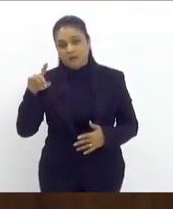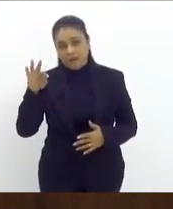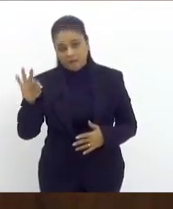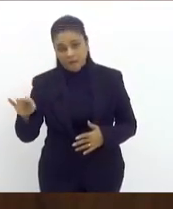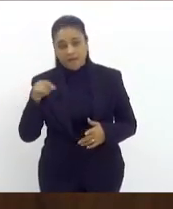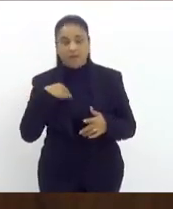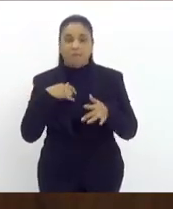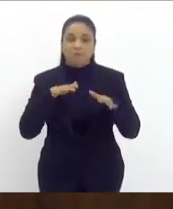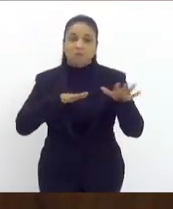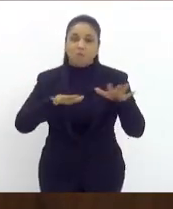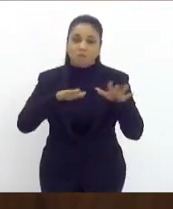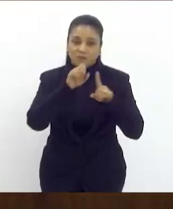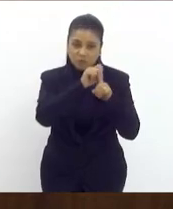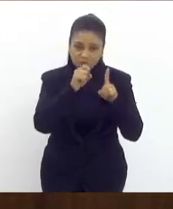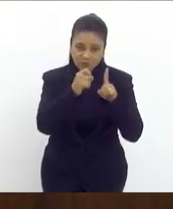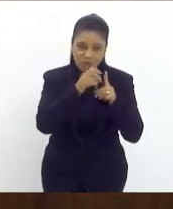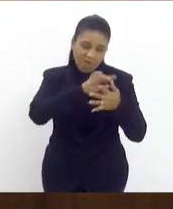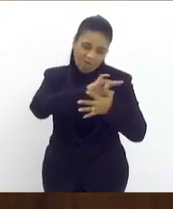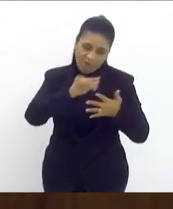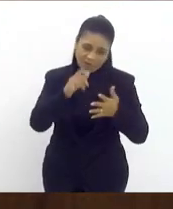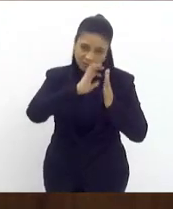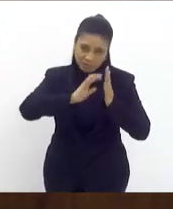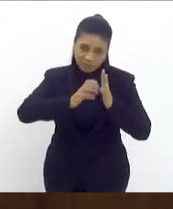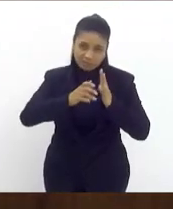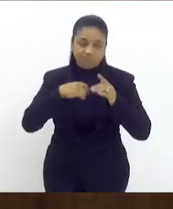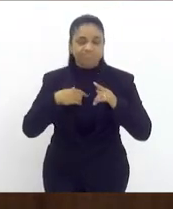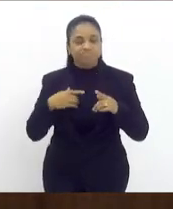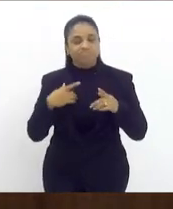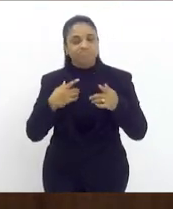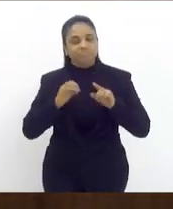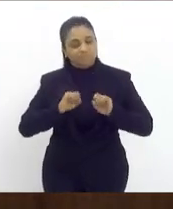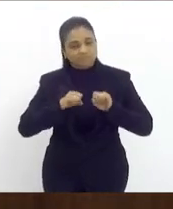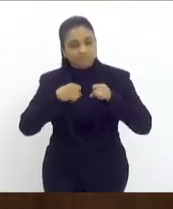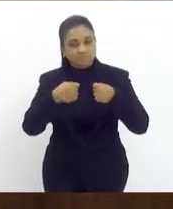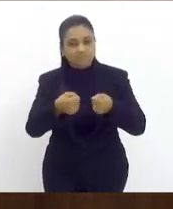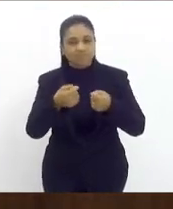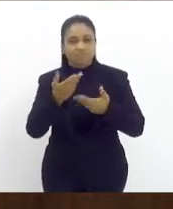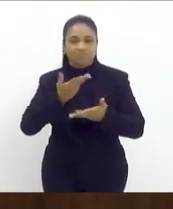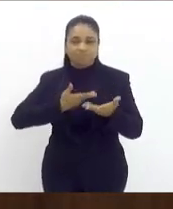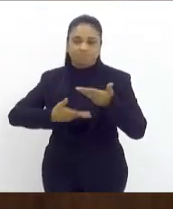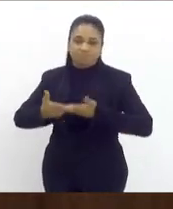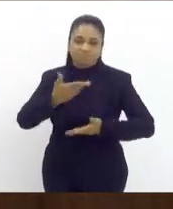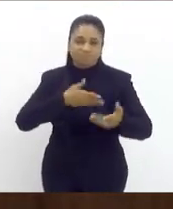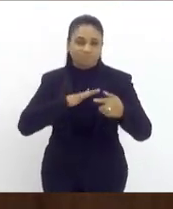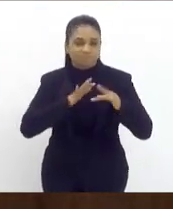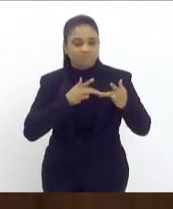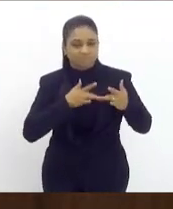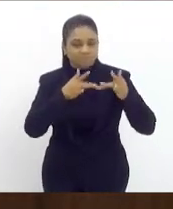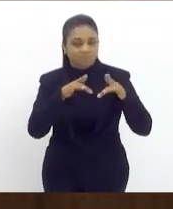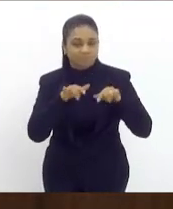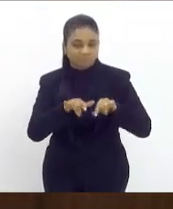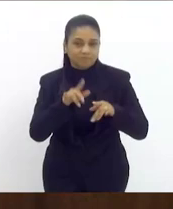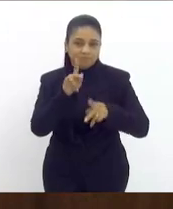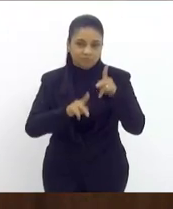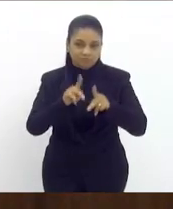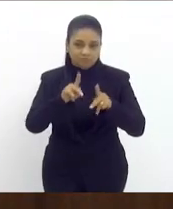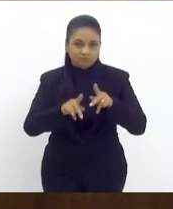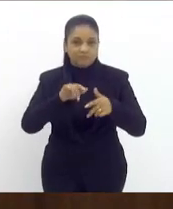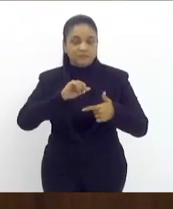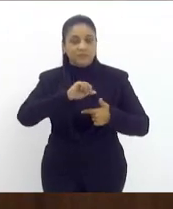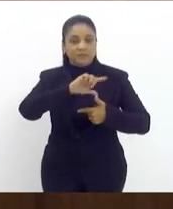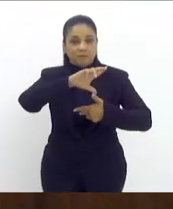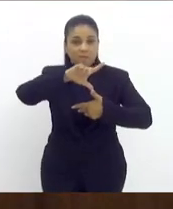movimentos sociais defendemos a solidariedade entre os povos o internacionalismo em especial na América Latina